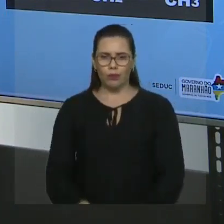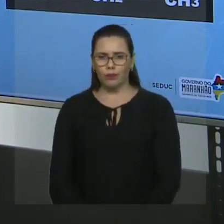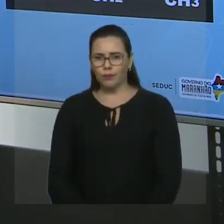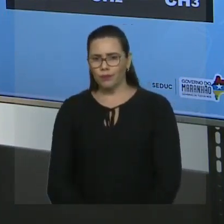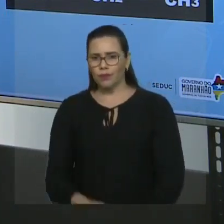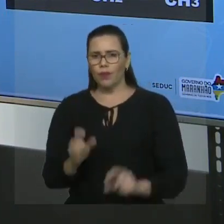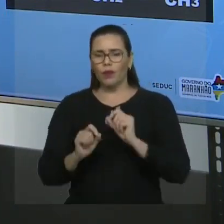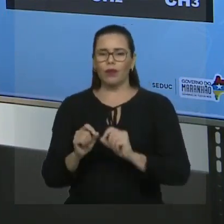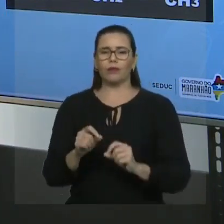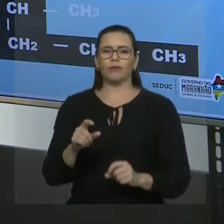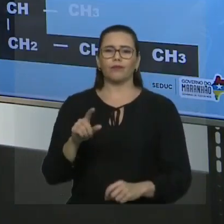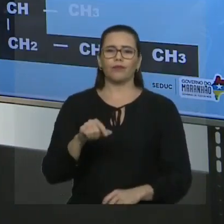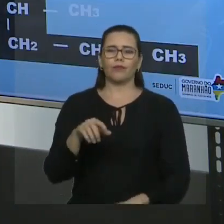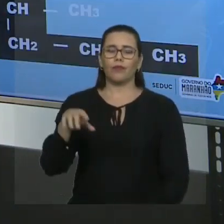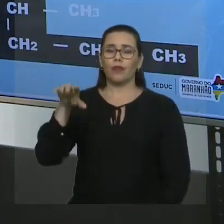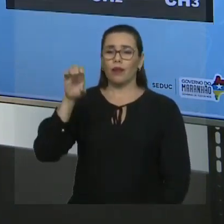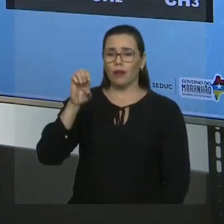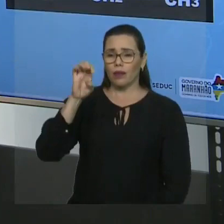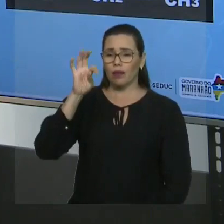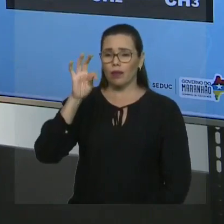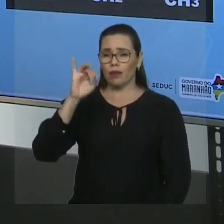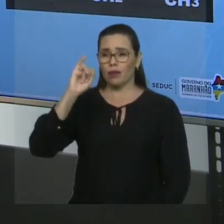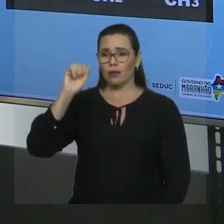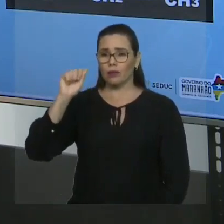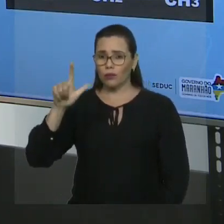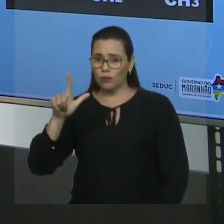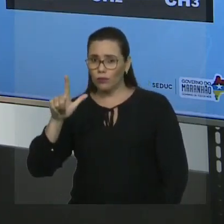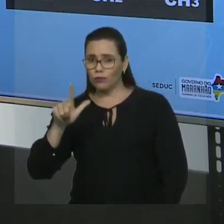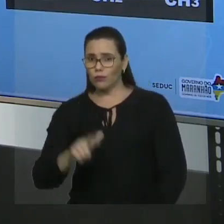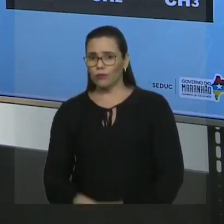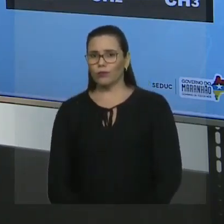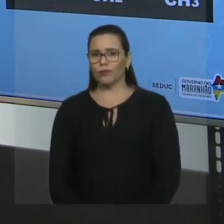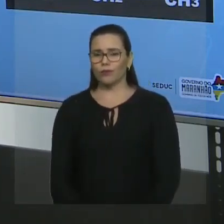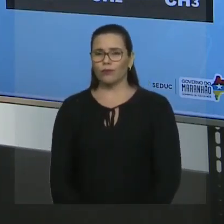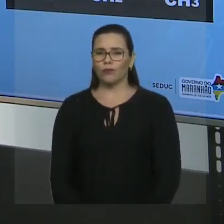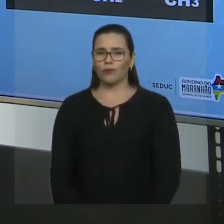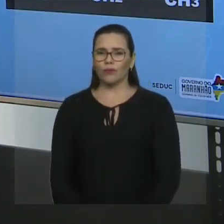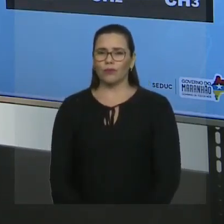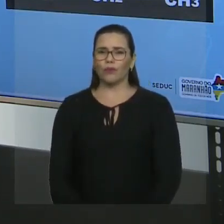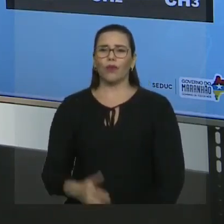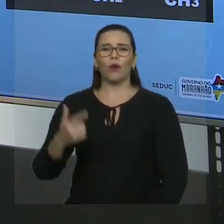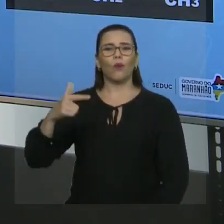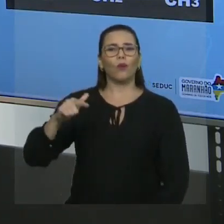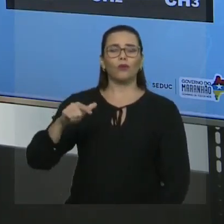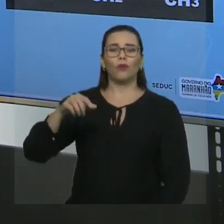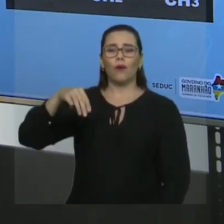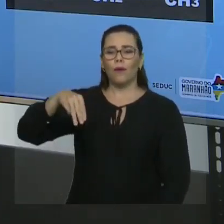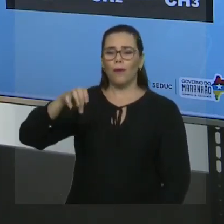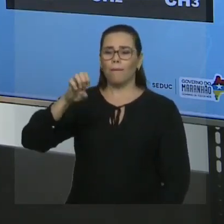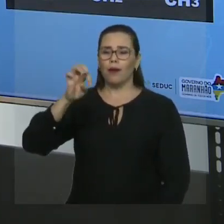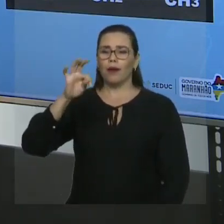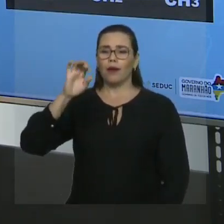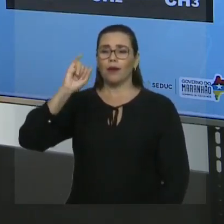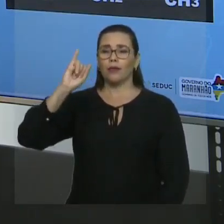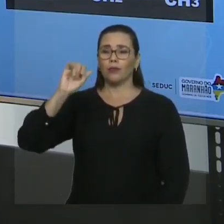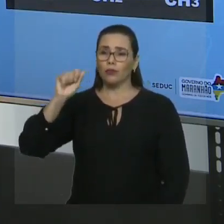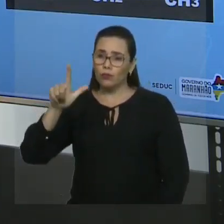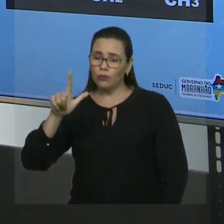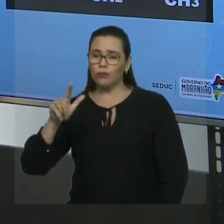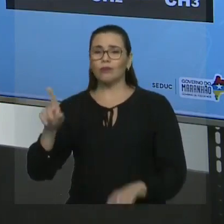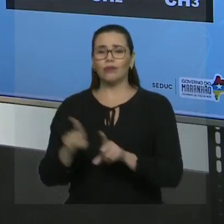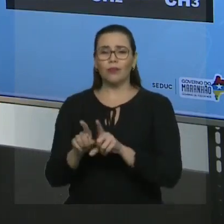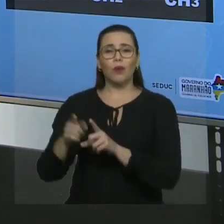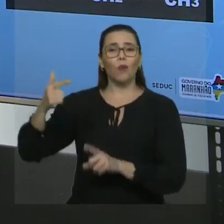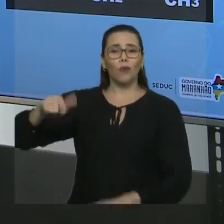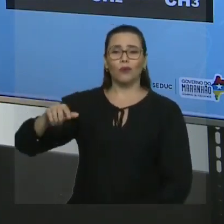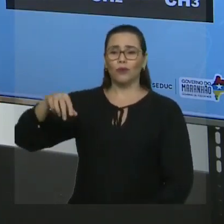de etil, ok? Este outro radical é um radical chamado de metil e este aqui também é metil. Então, é por